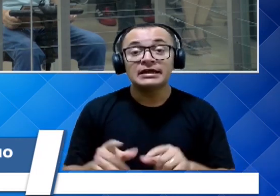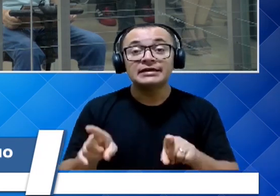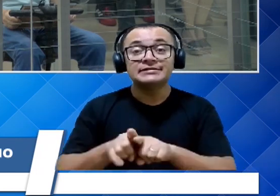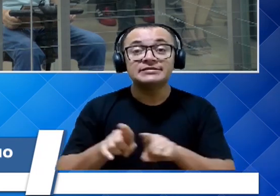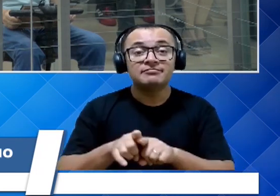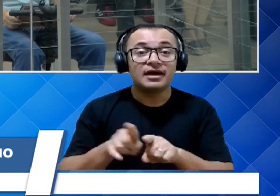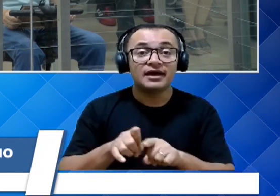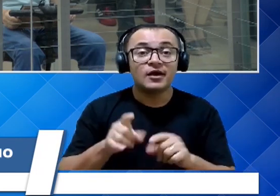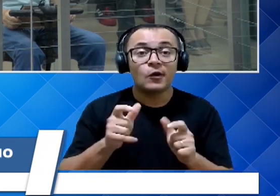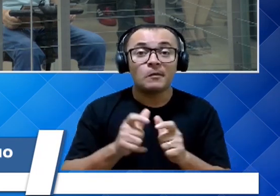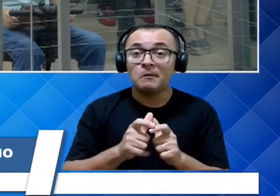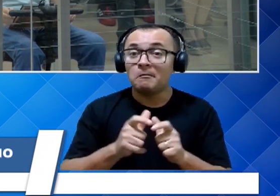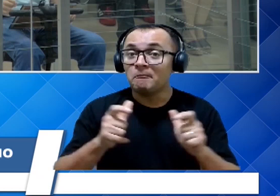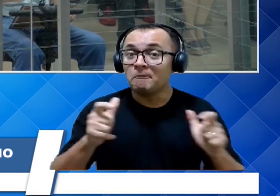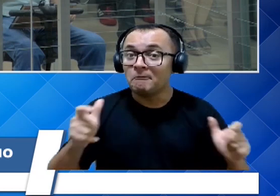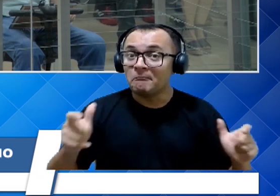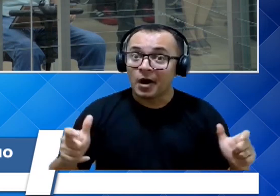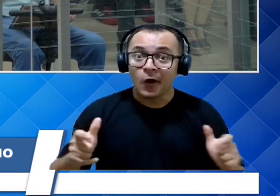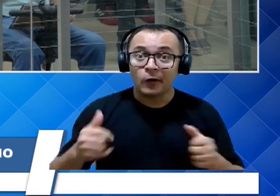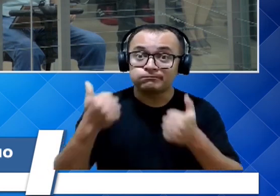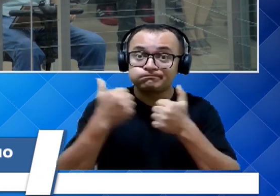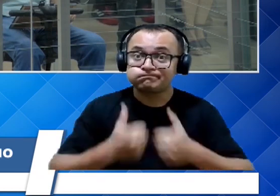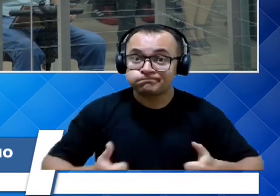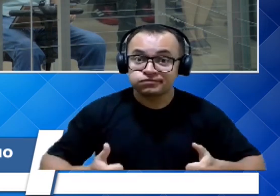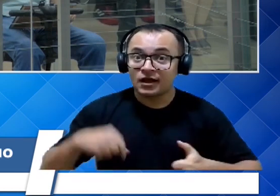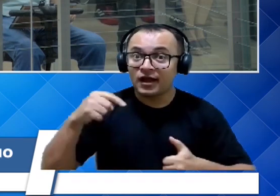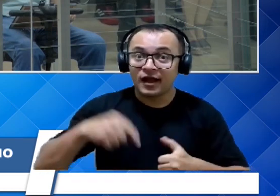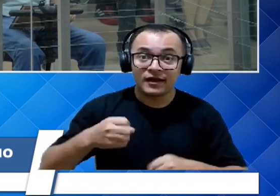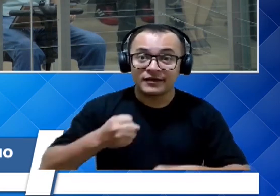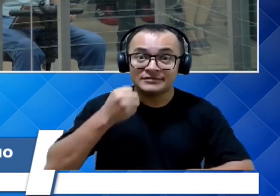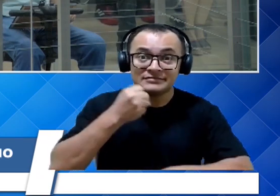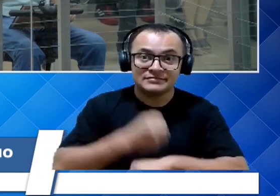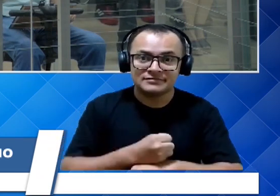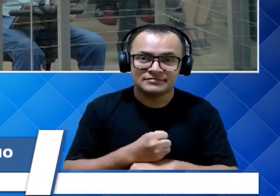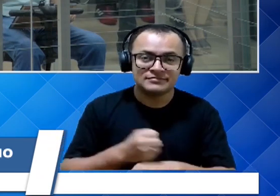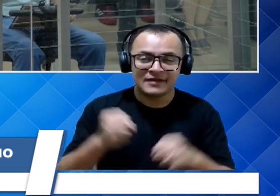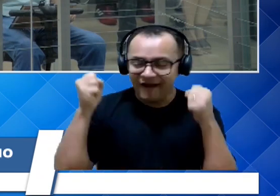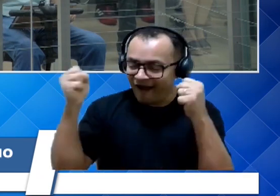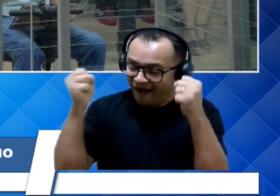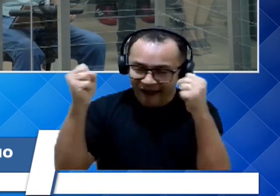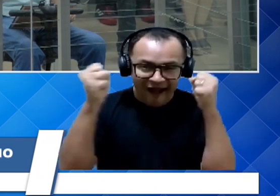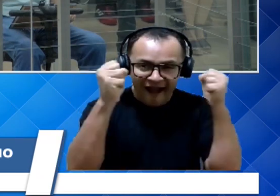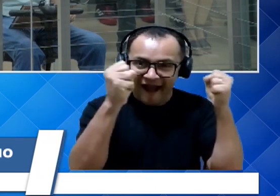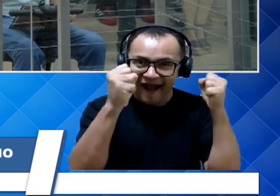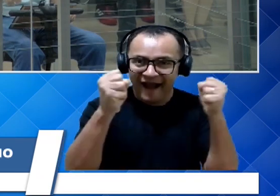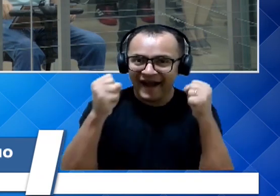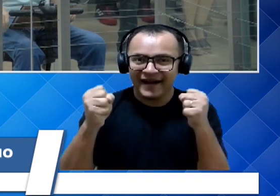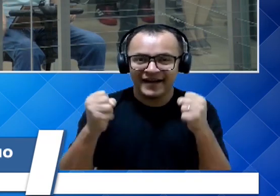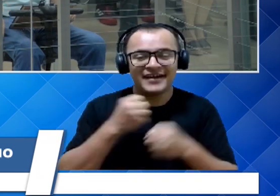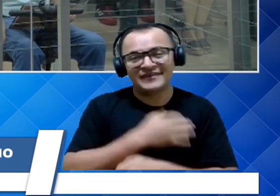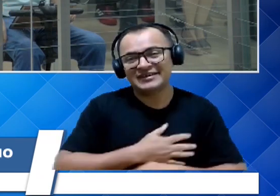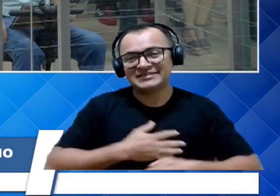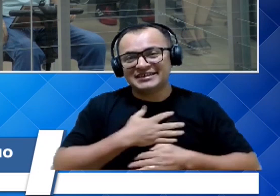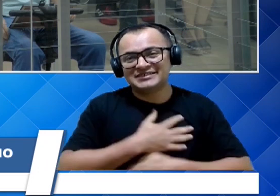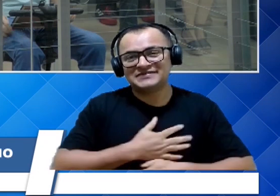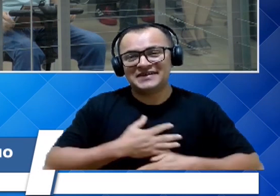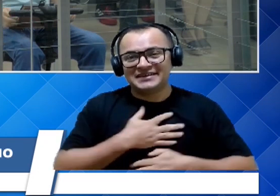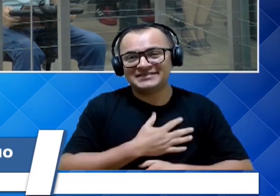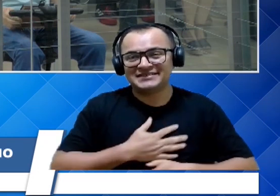tem na nossa cidade, a maior torcida, é uma satisfação, uma honra poder